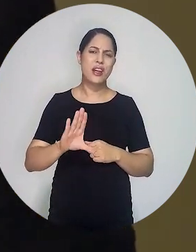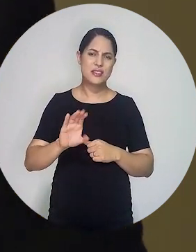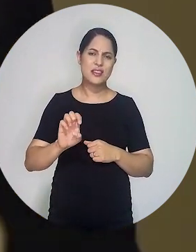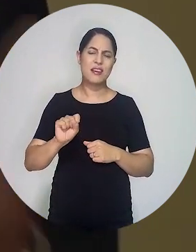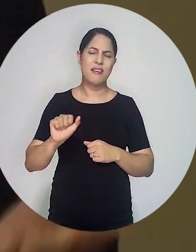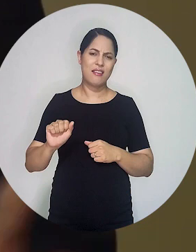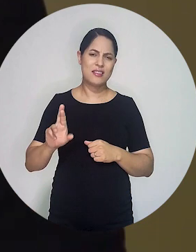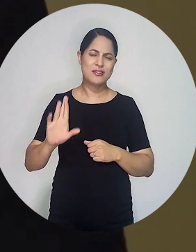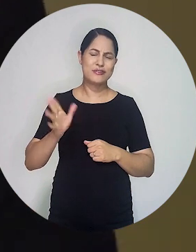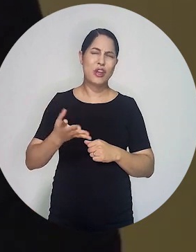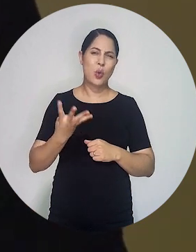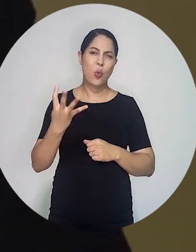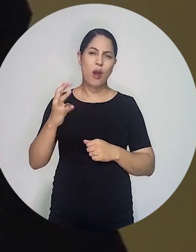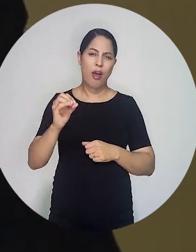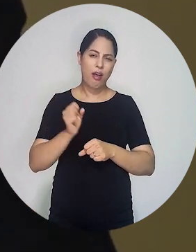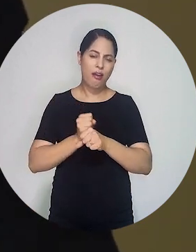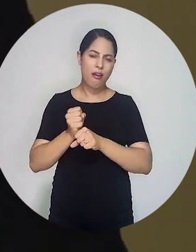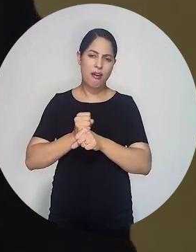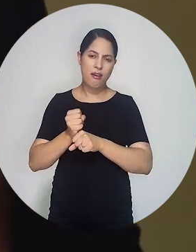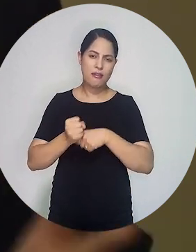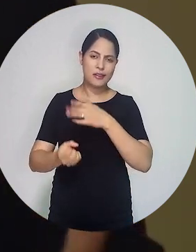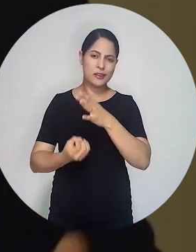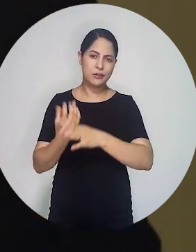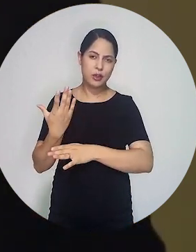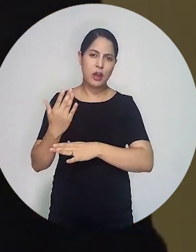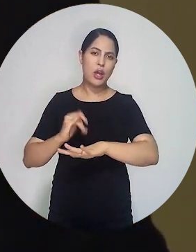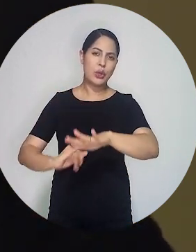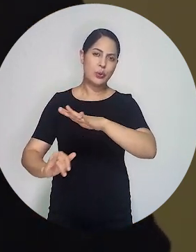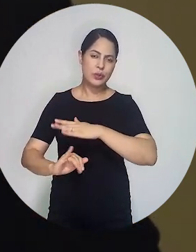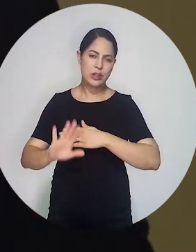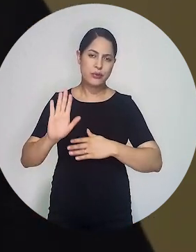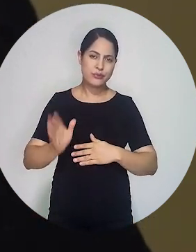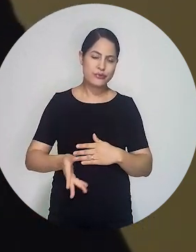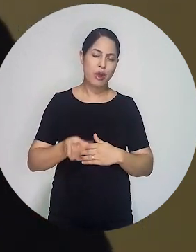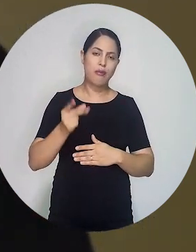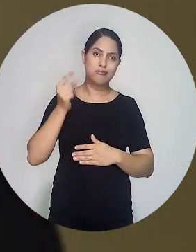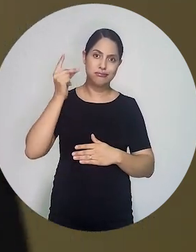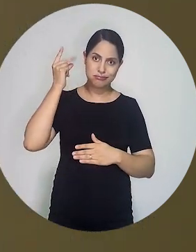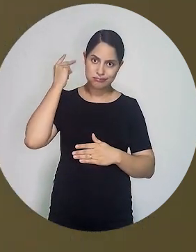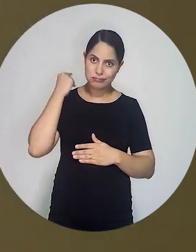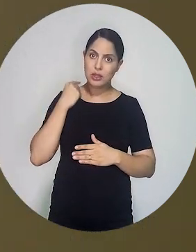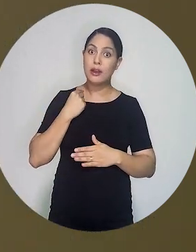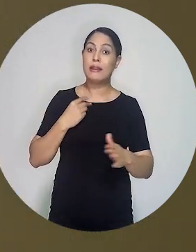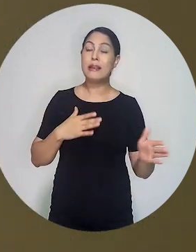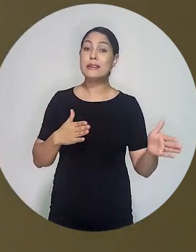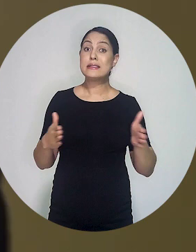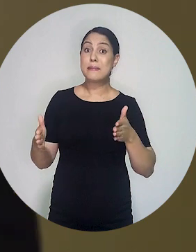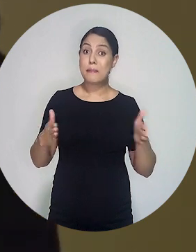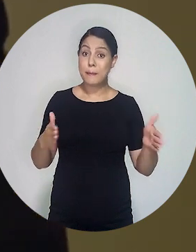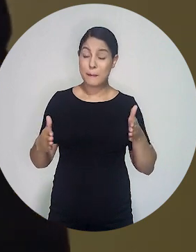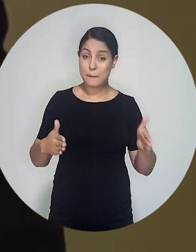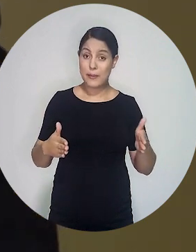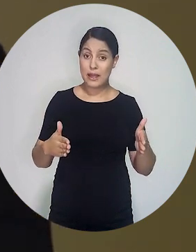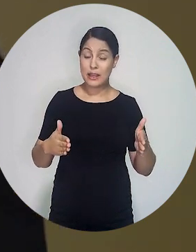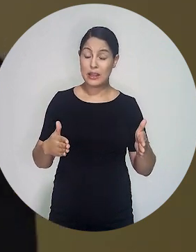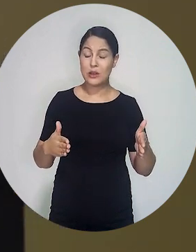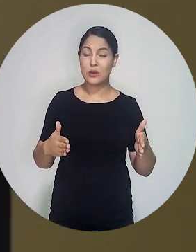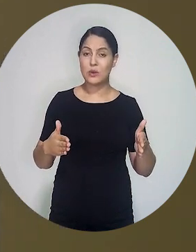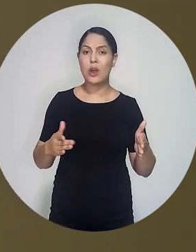O CESA existe, como todos sabem, há 40 anos, e durante esse tempo inteiro, como eu disse,